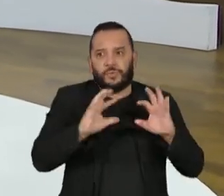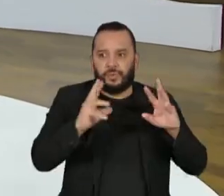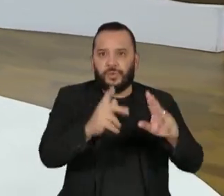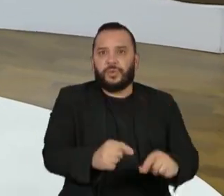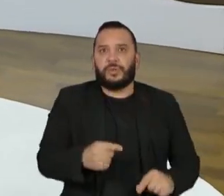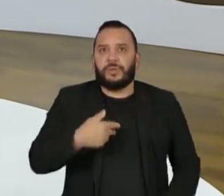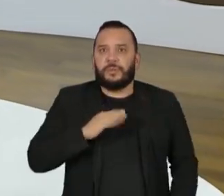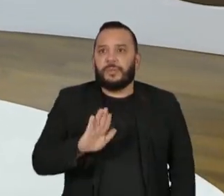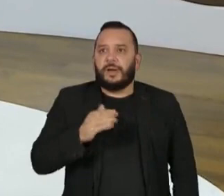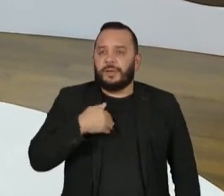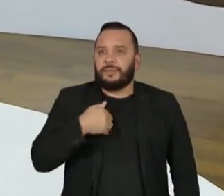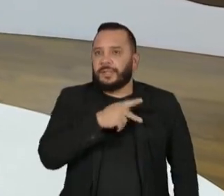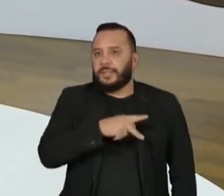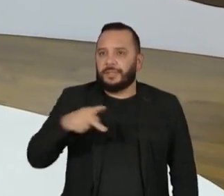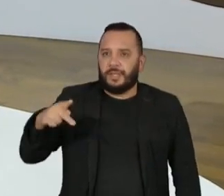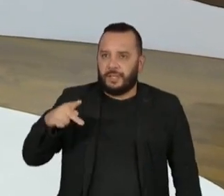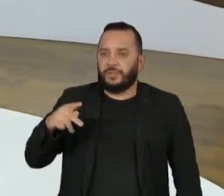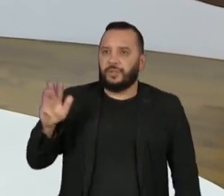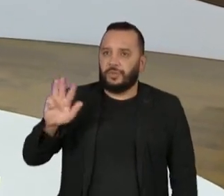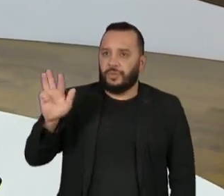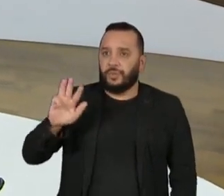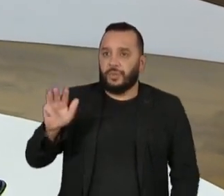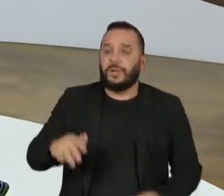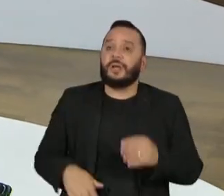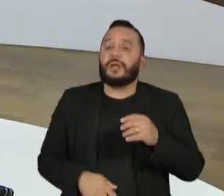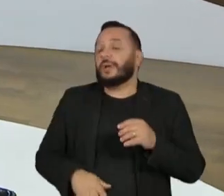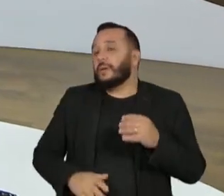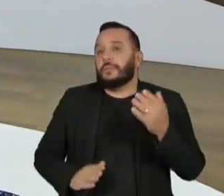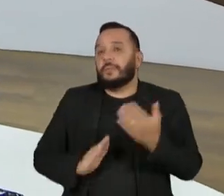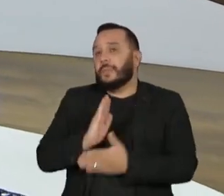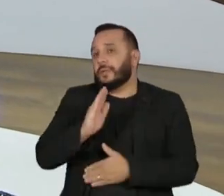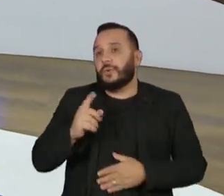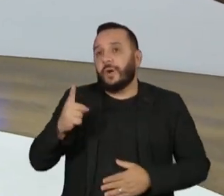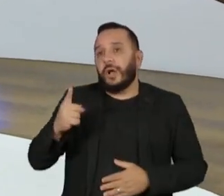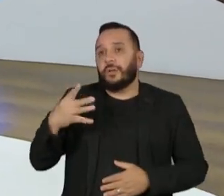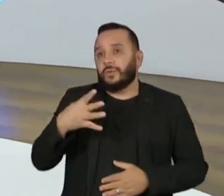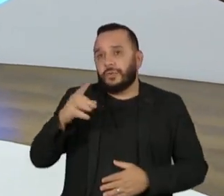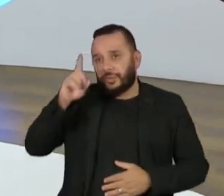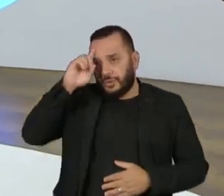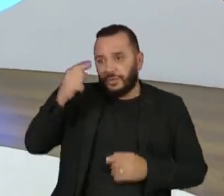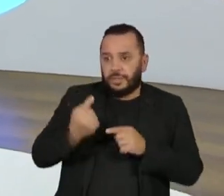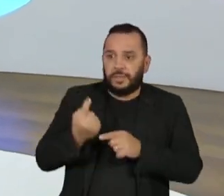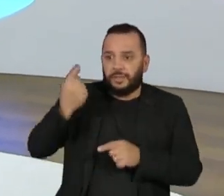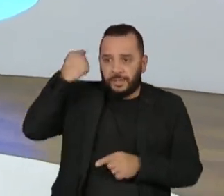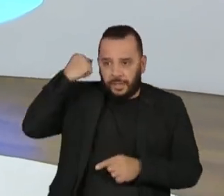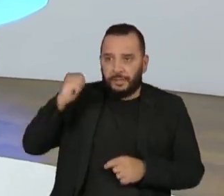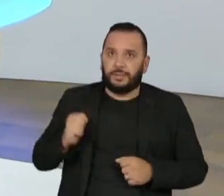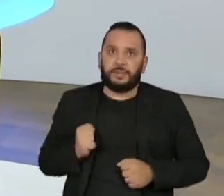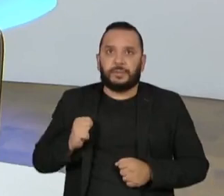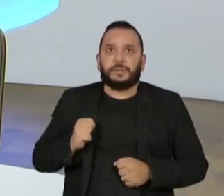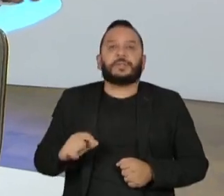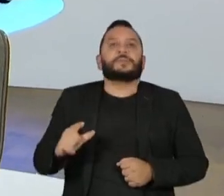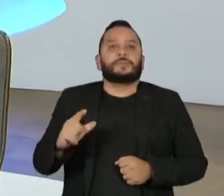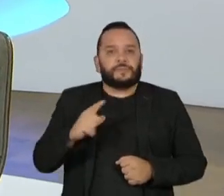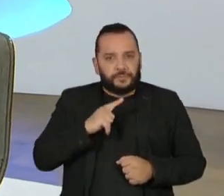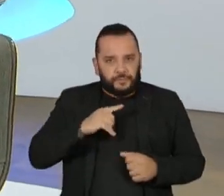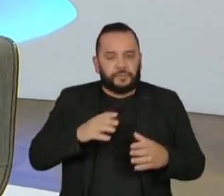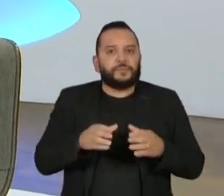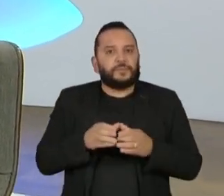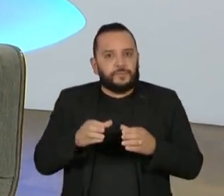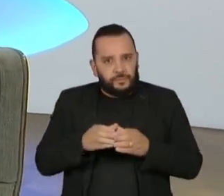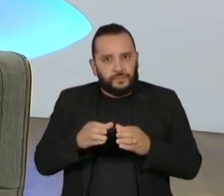foi eleito há 14 dias atrás, duas semanas, está certo? Organizou as equipes de transições,